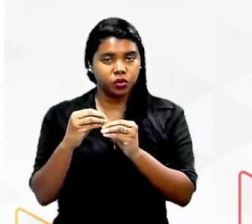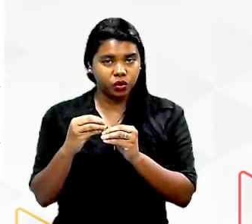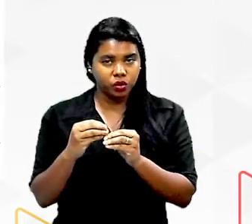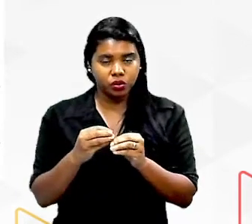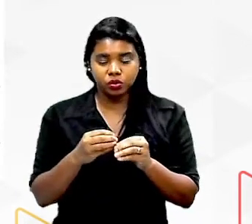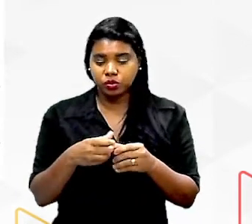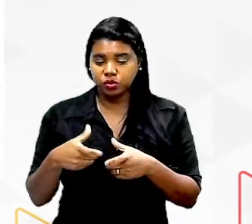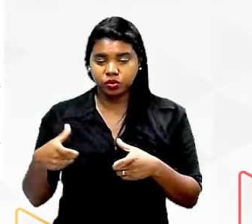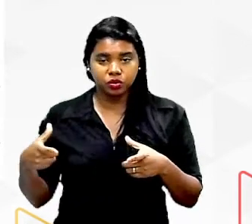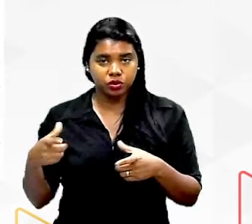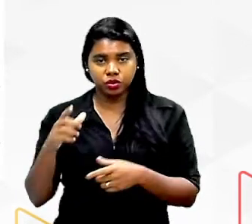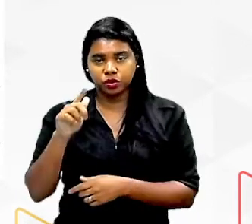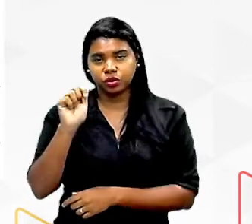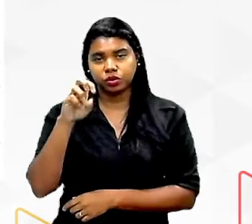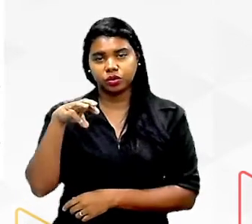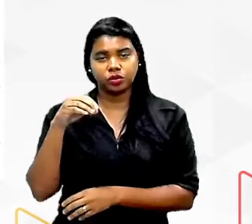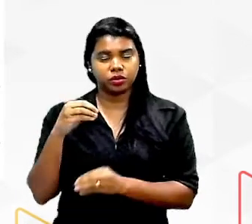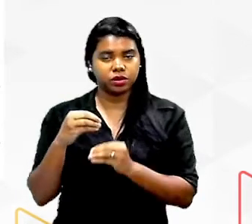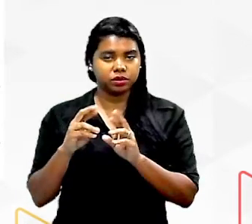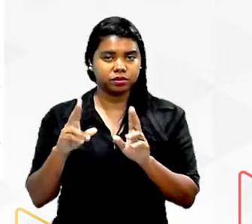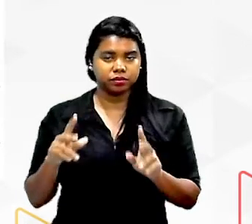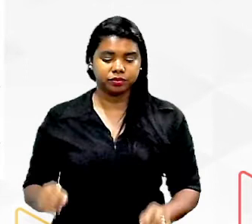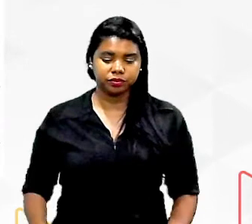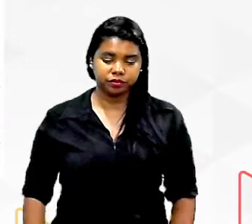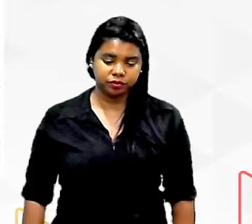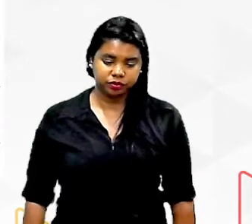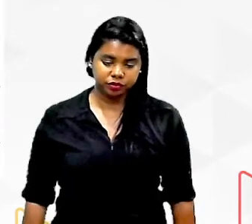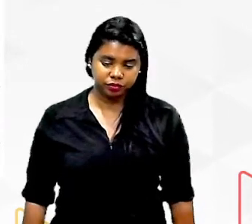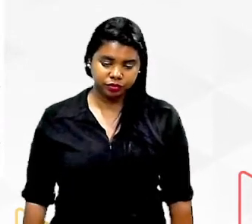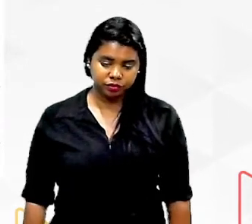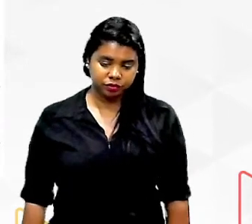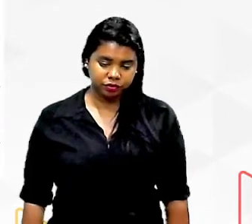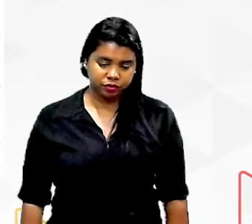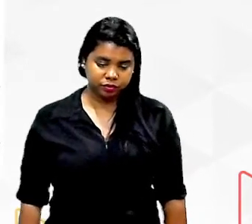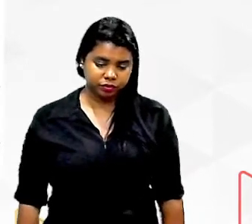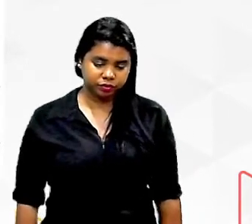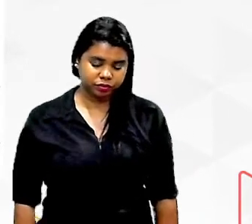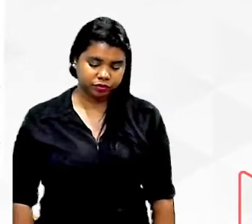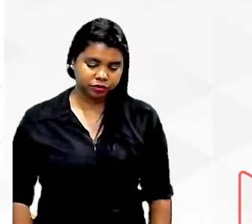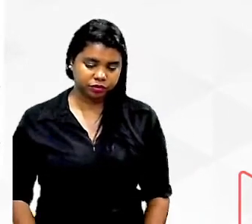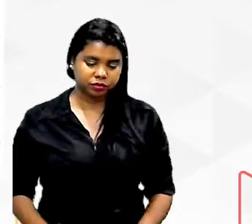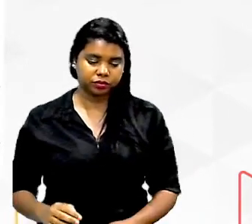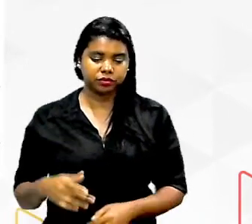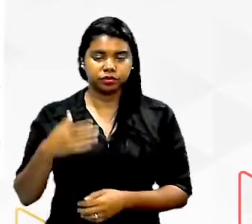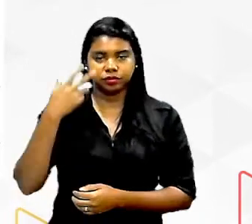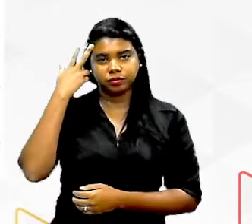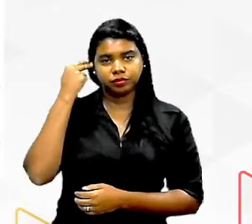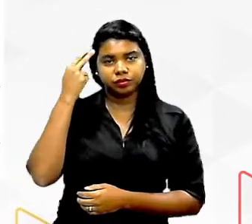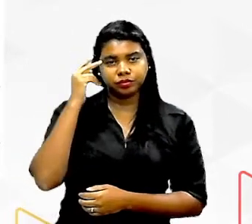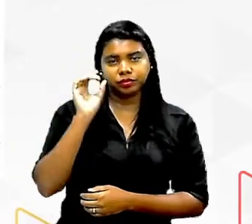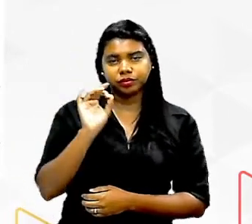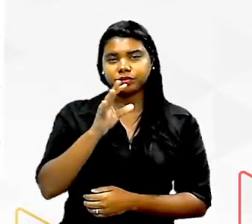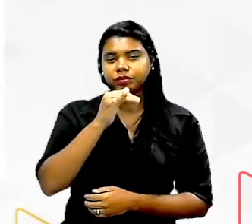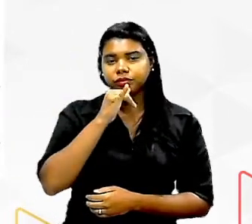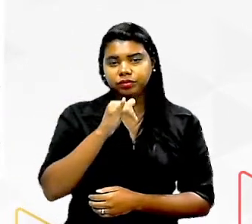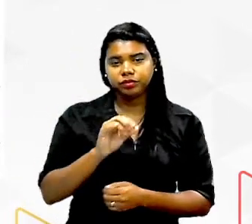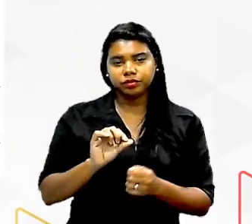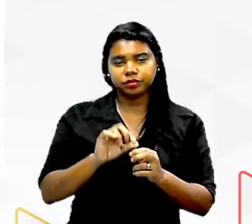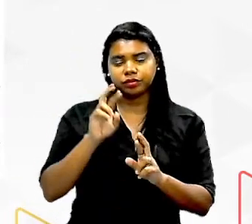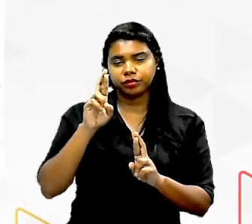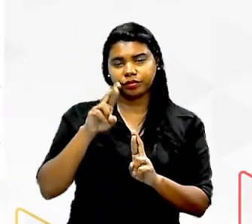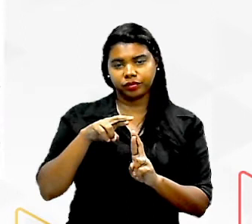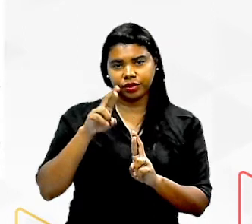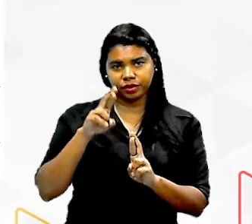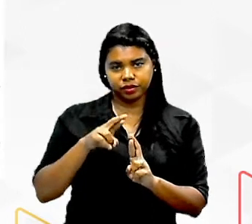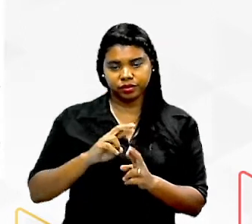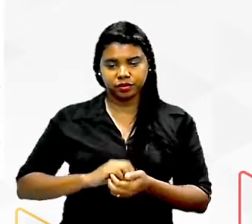ama aí grande de carboidratos tá certo? e esses carboidratos normalmente a gente só faz referência a